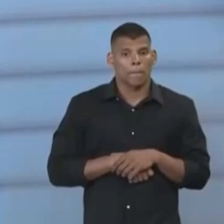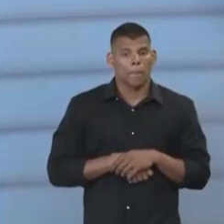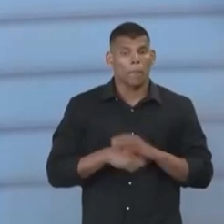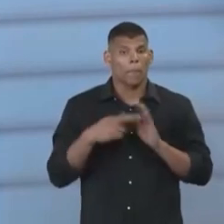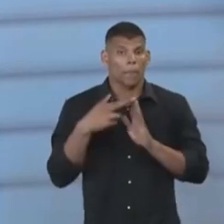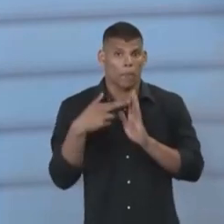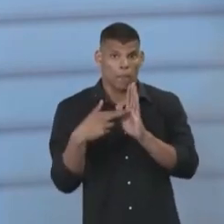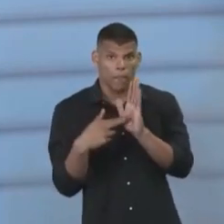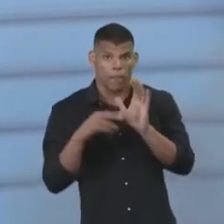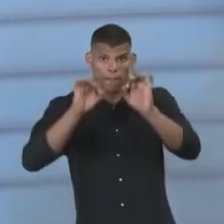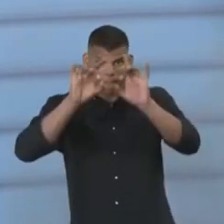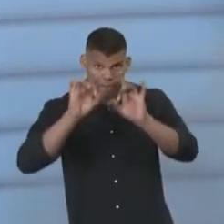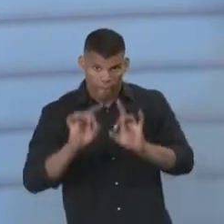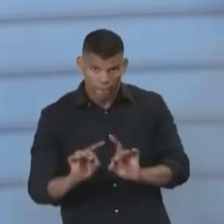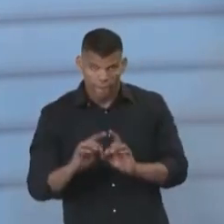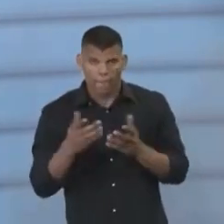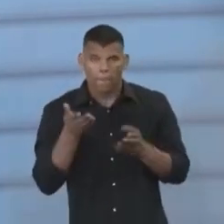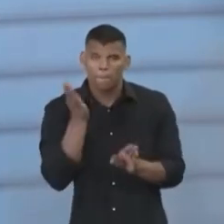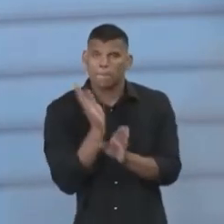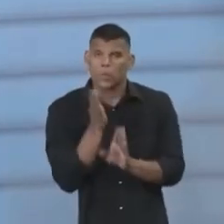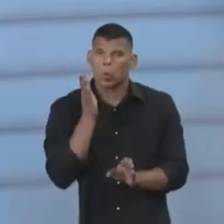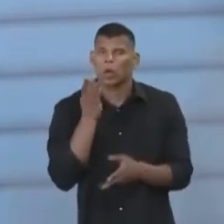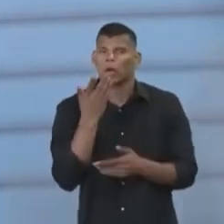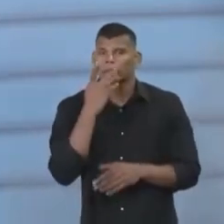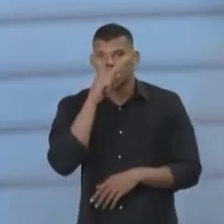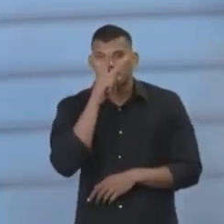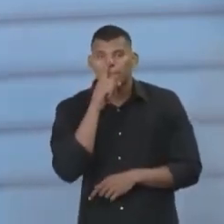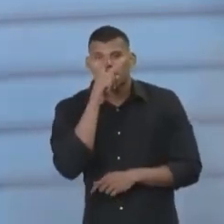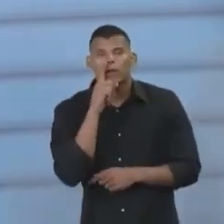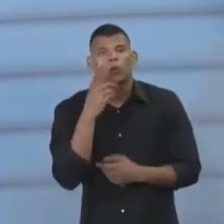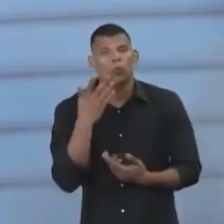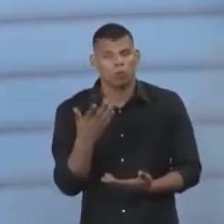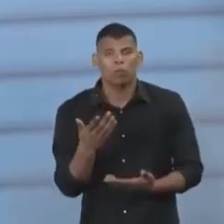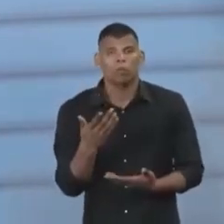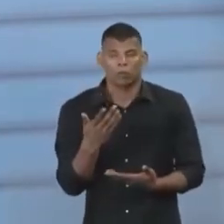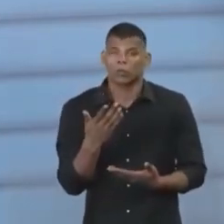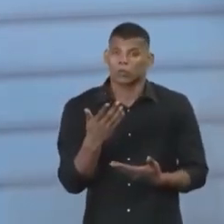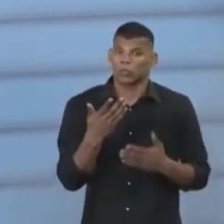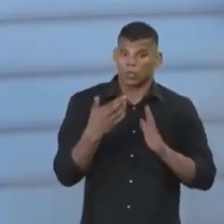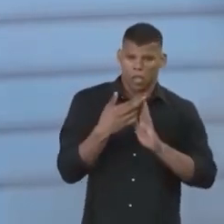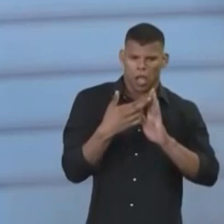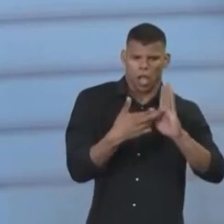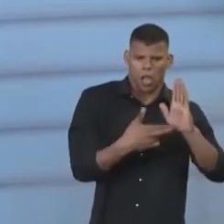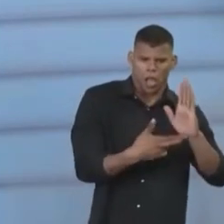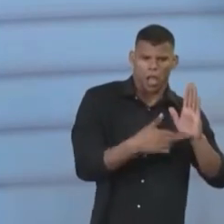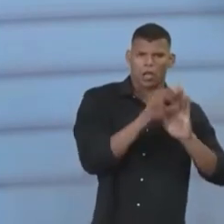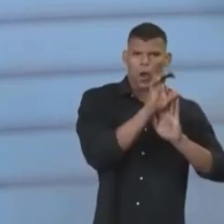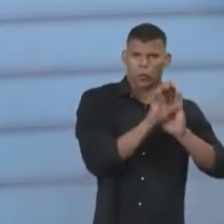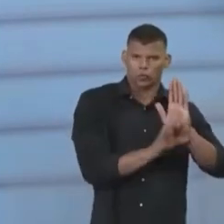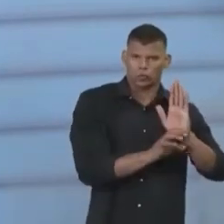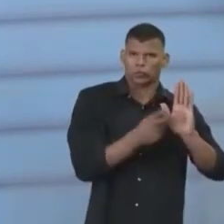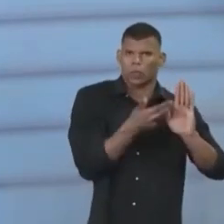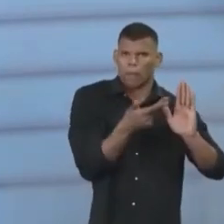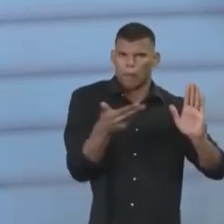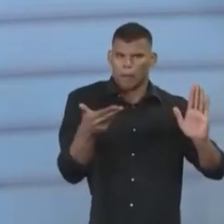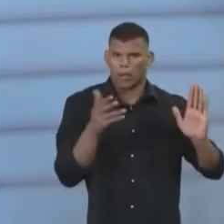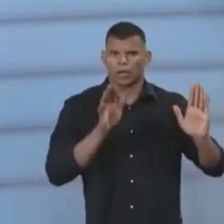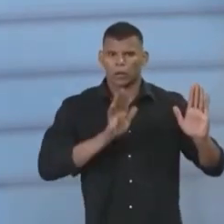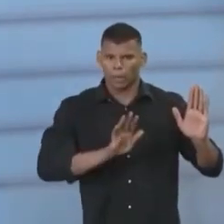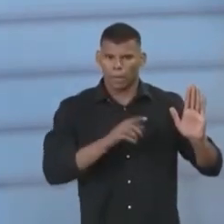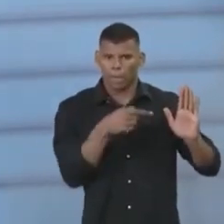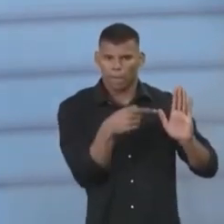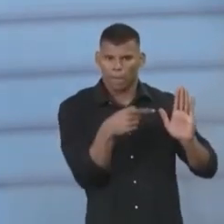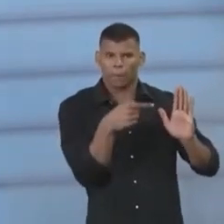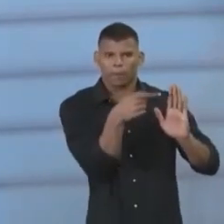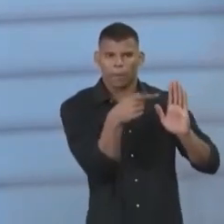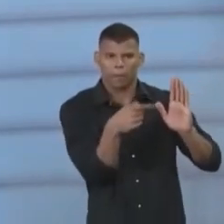as normas ambientais em razão dos riscos que essas normas podem provocar pela sua